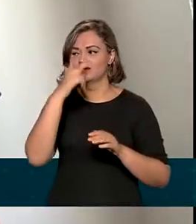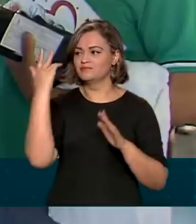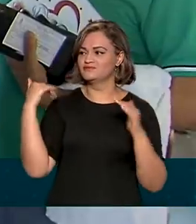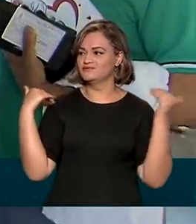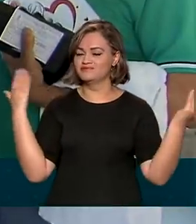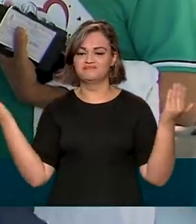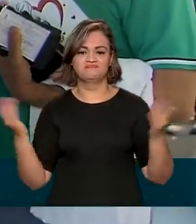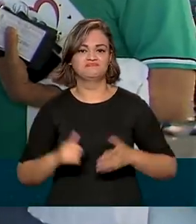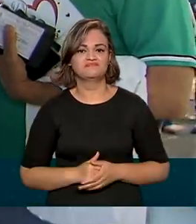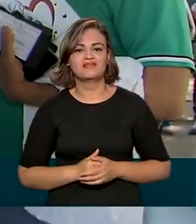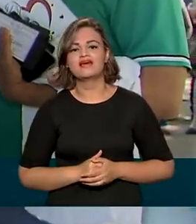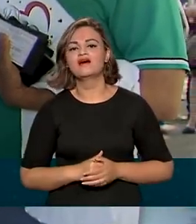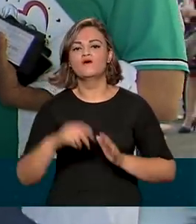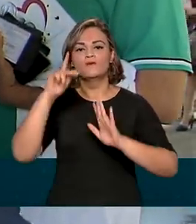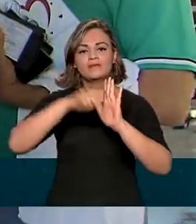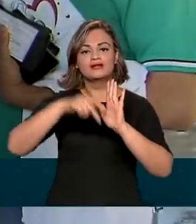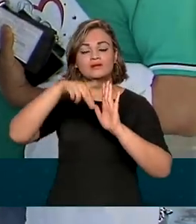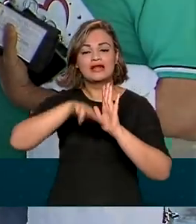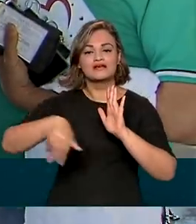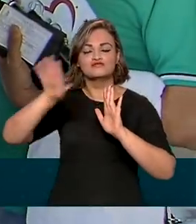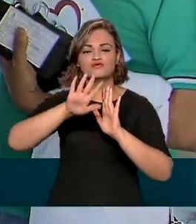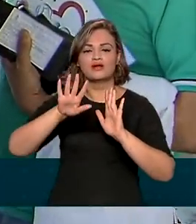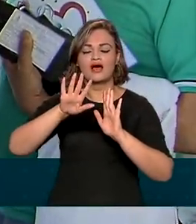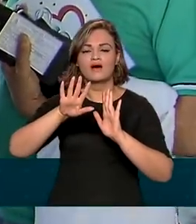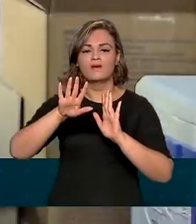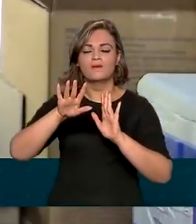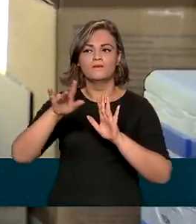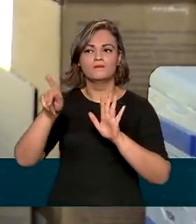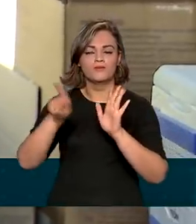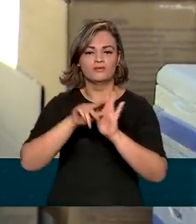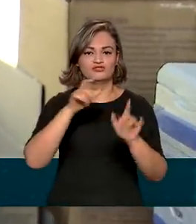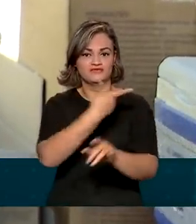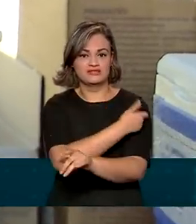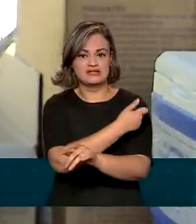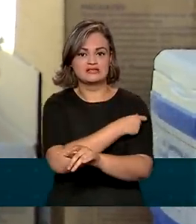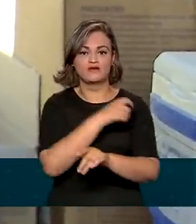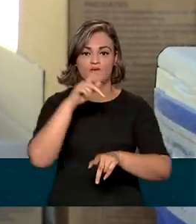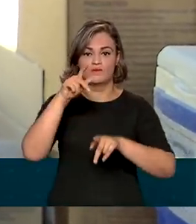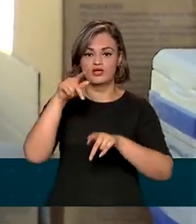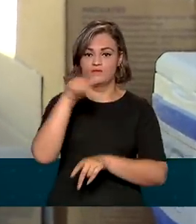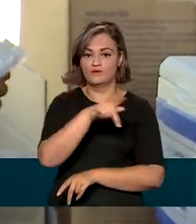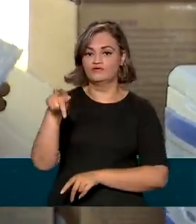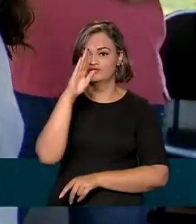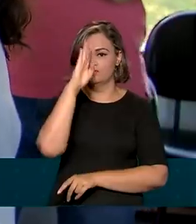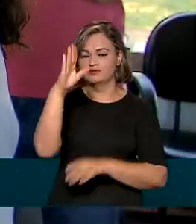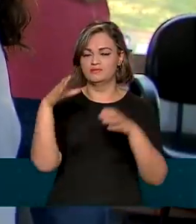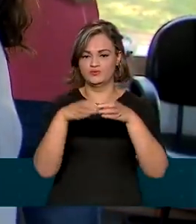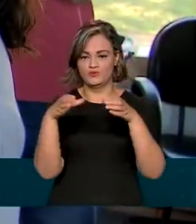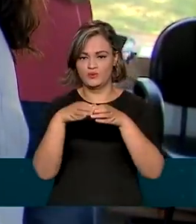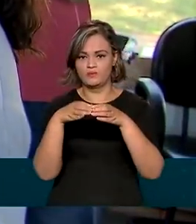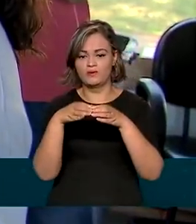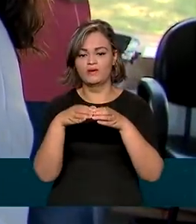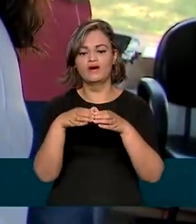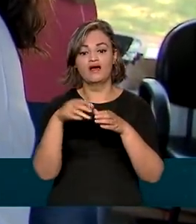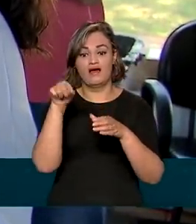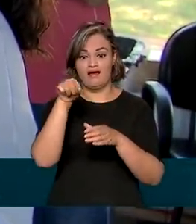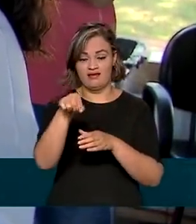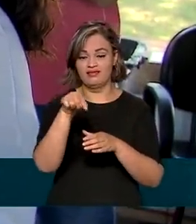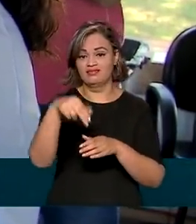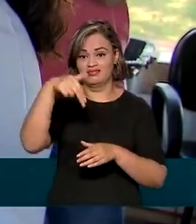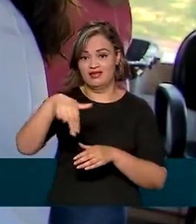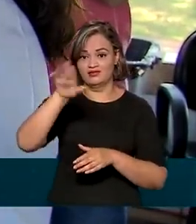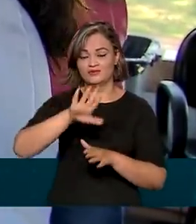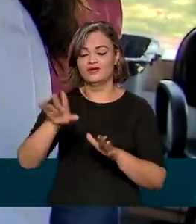redor. Com o Plano Nacional de Imunização avançando e os professores no grupo prioritário de vacinação do Programa